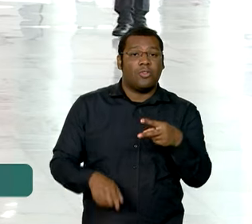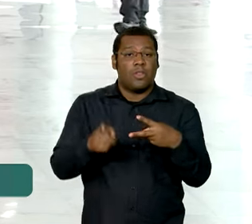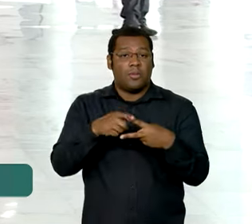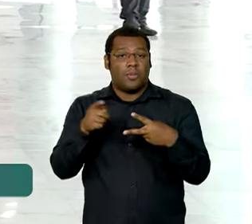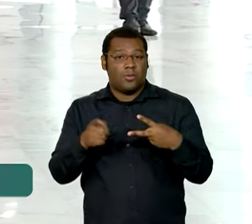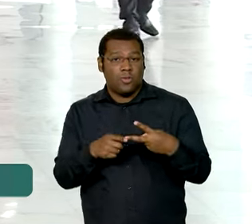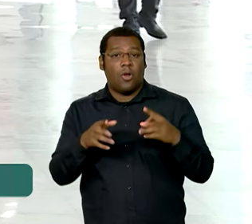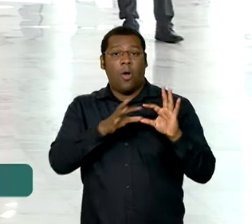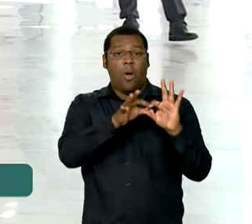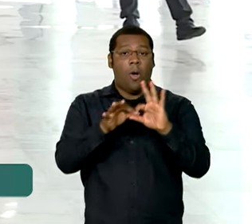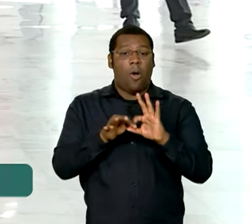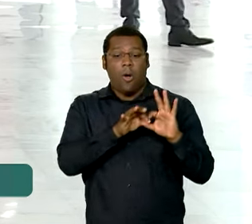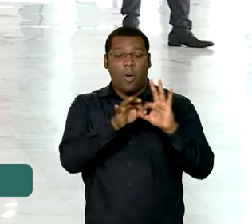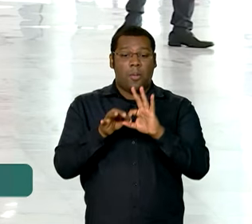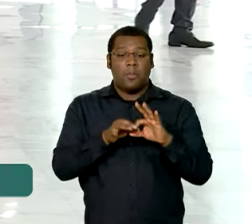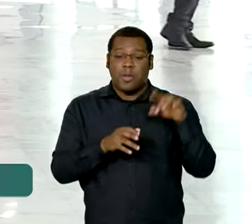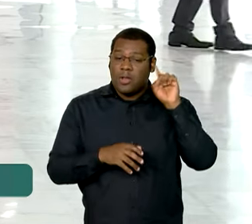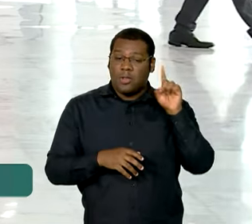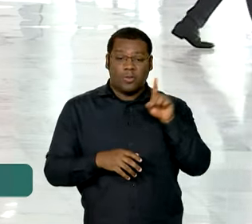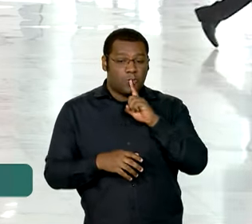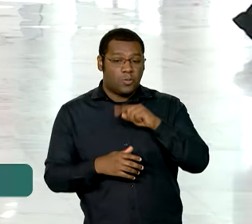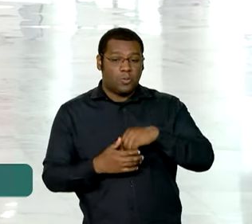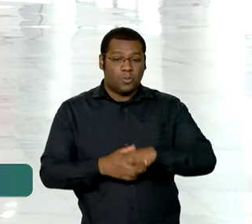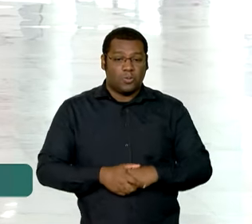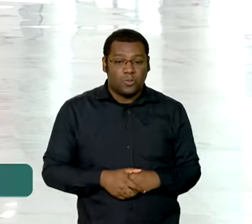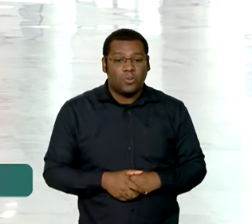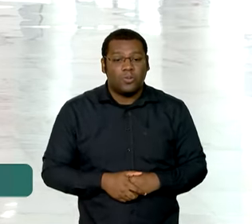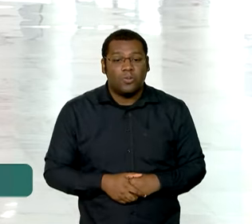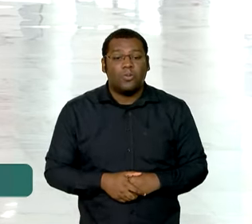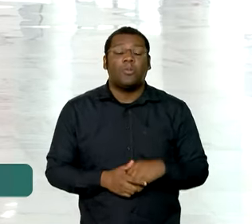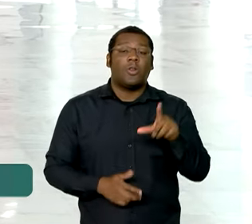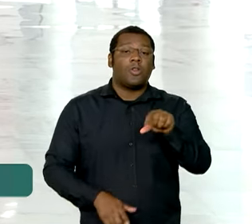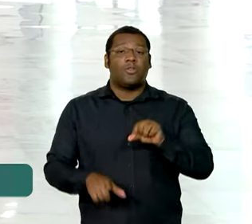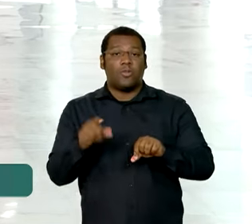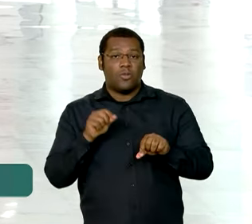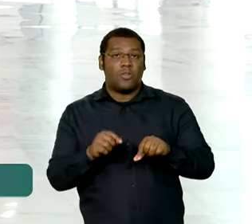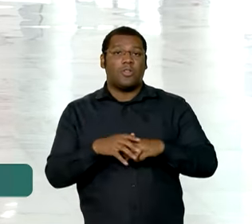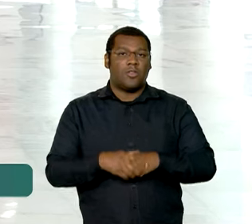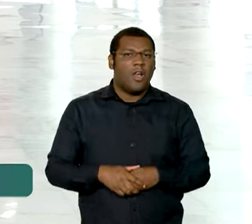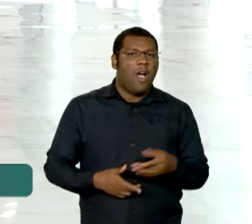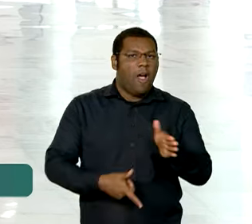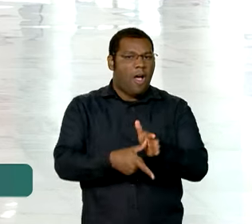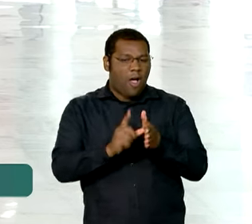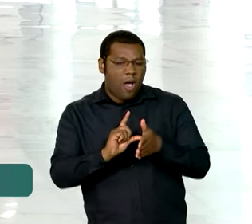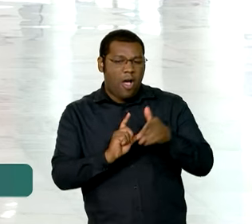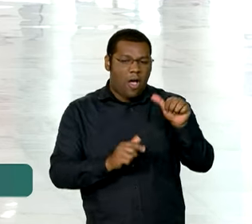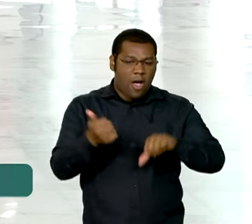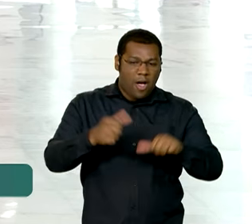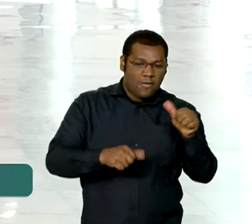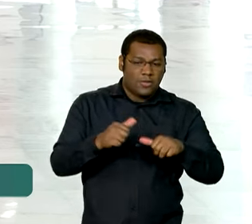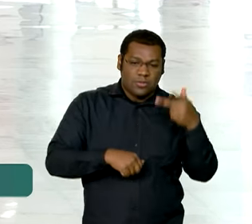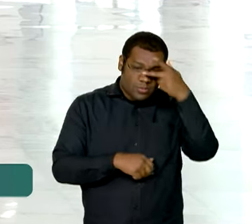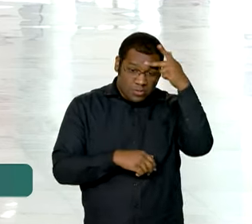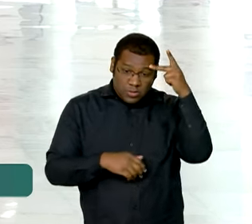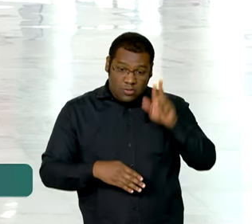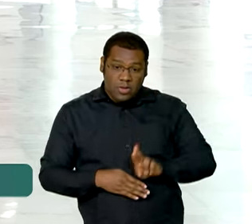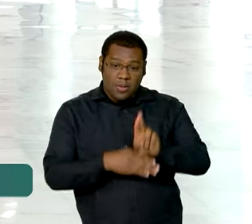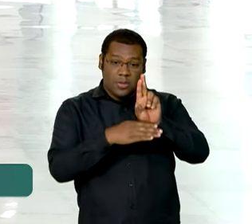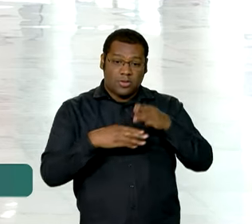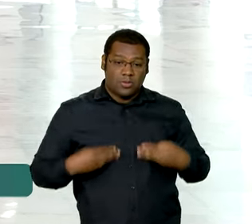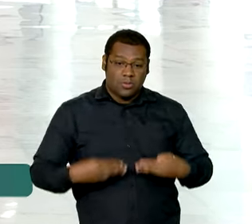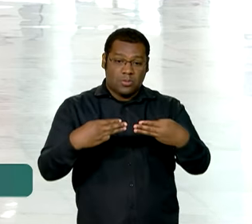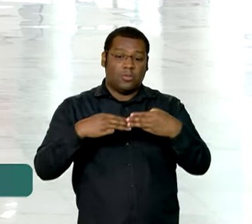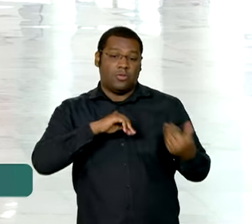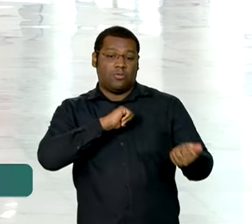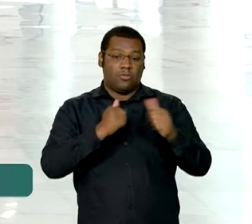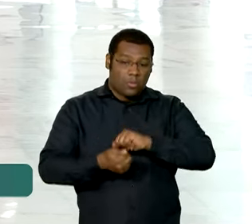olímpico e quatro atletas guia. Eles foram escolhidos após uma avaliação feita por representantes do Ministério do